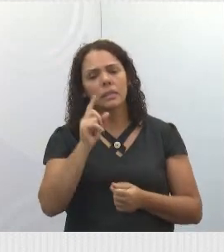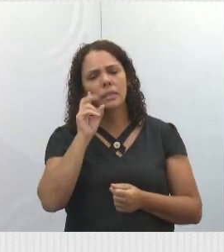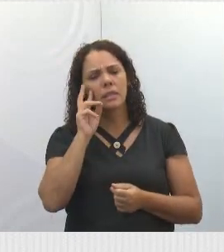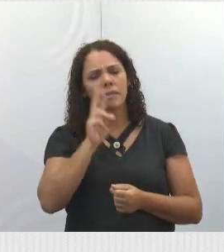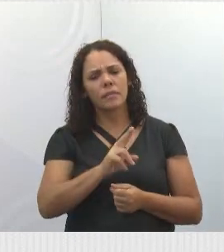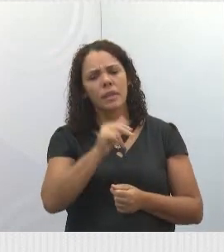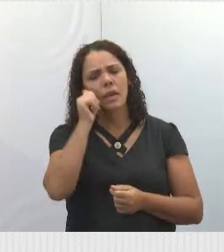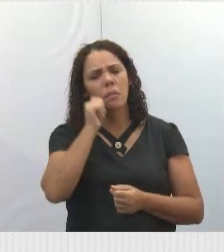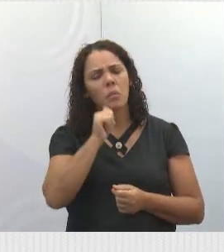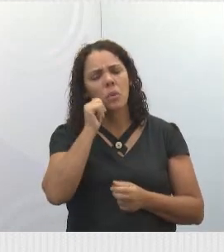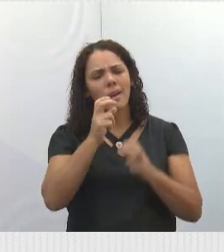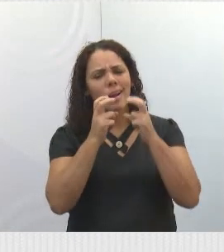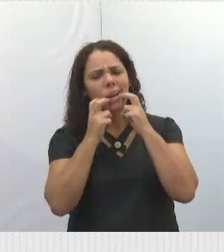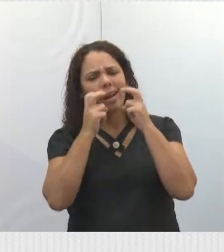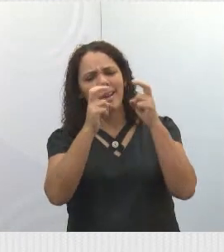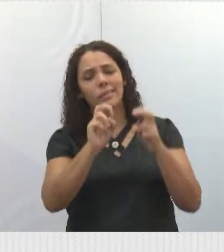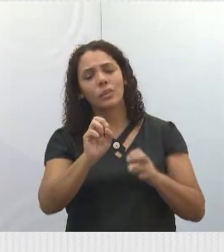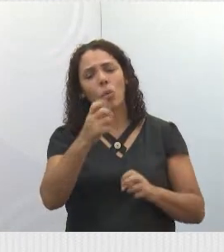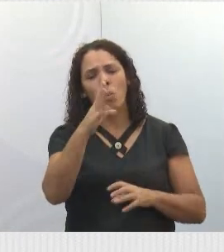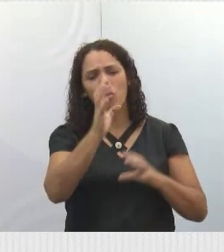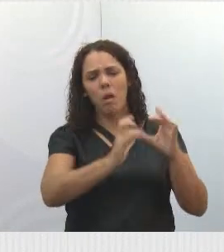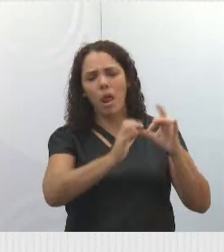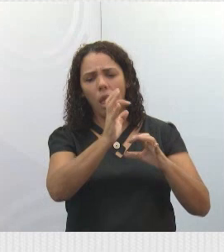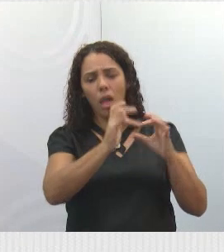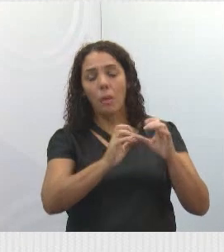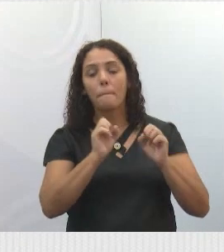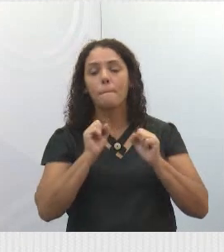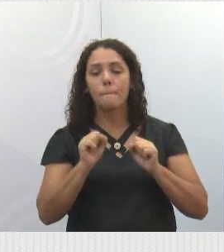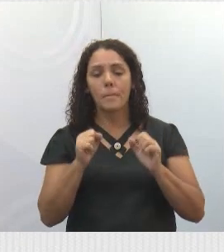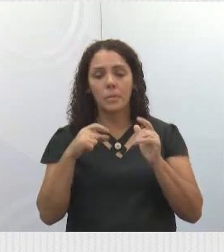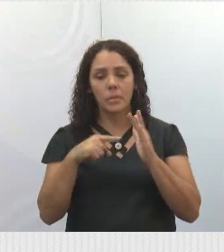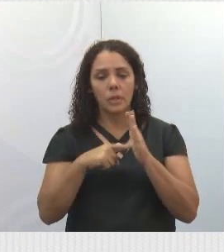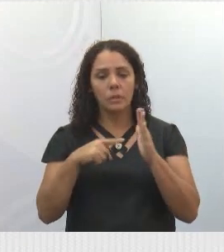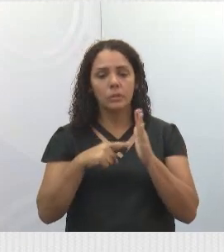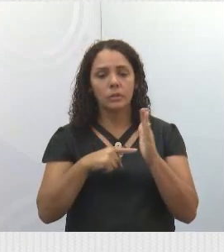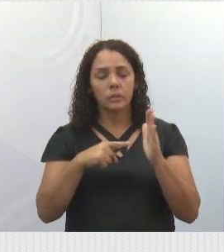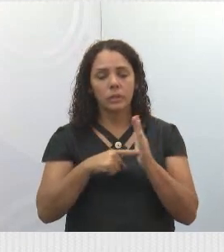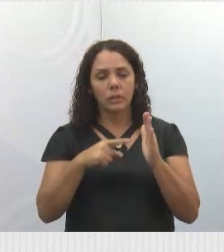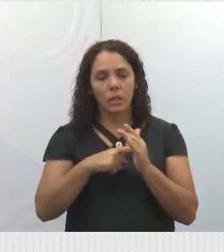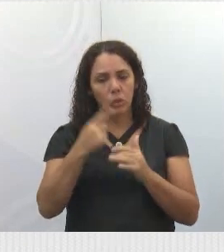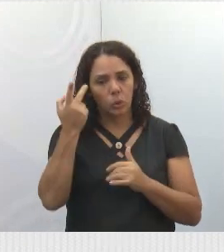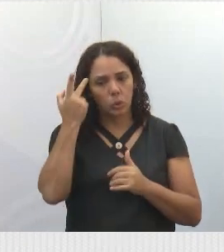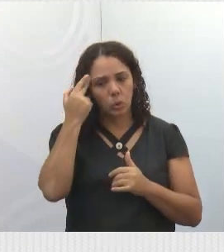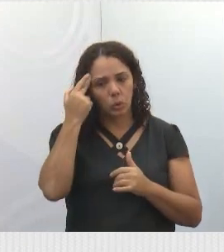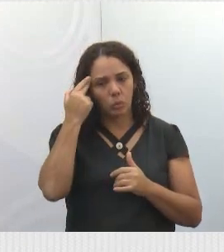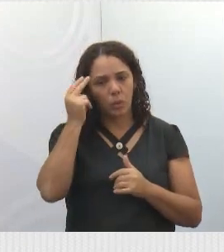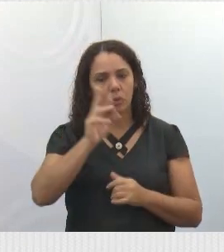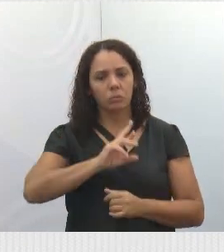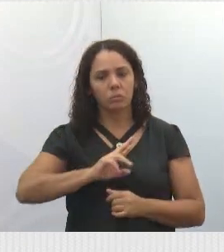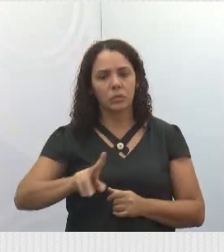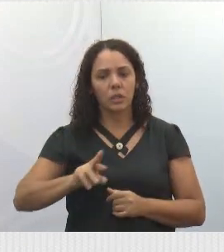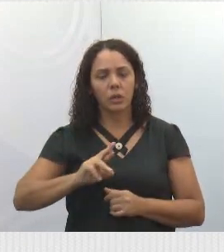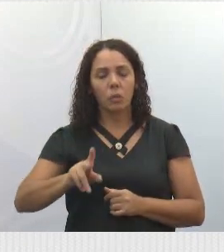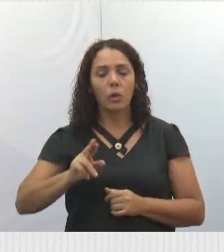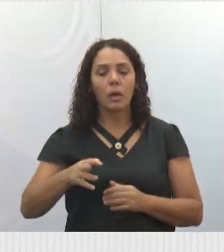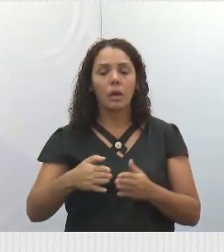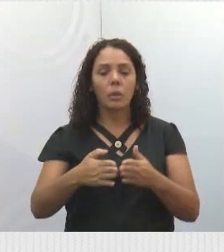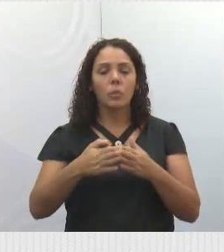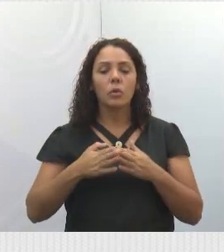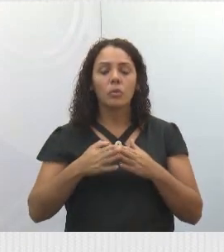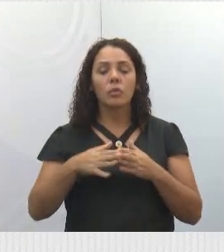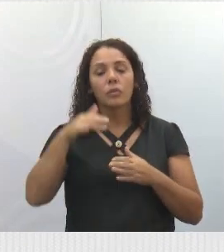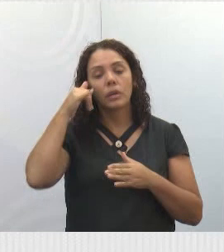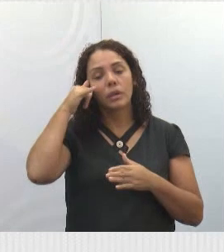gritando ou várias vezes a discussão, denuncie. Não é normal, não é normal. Por favor, vamos